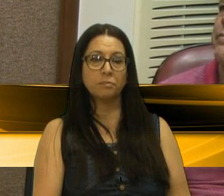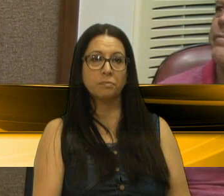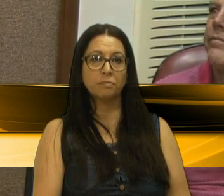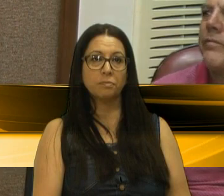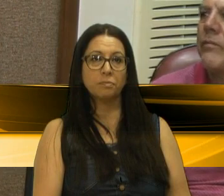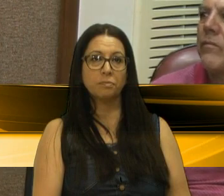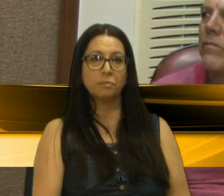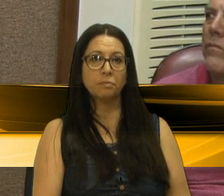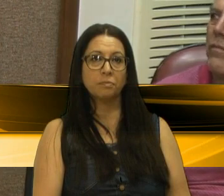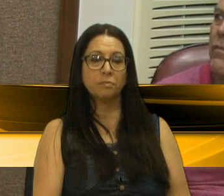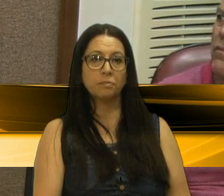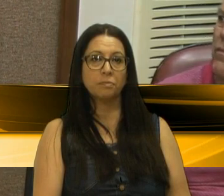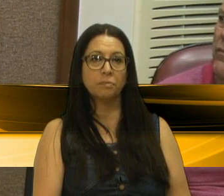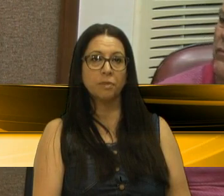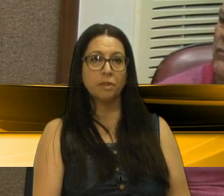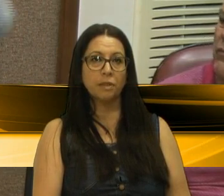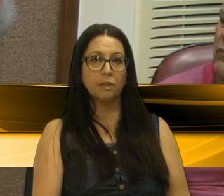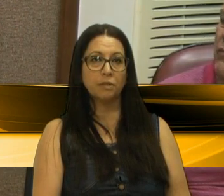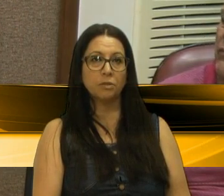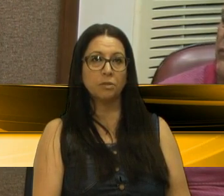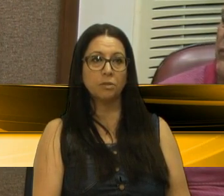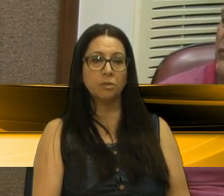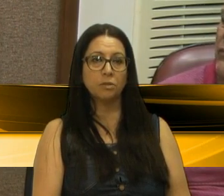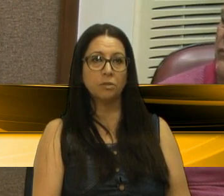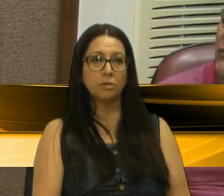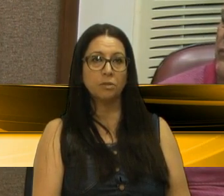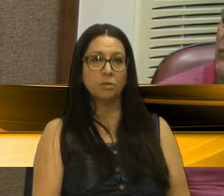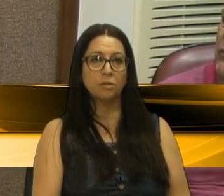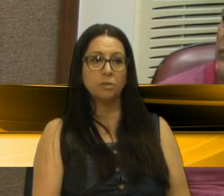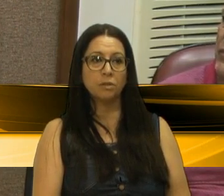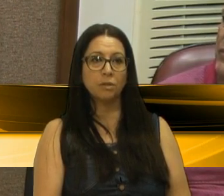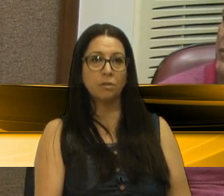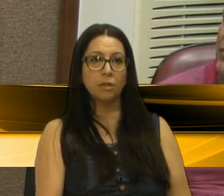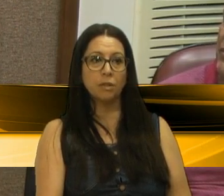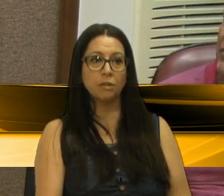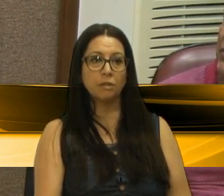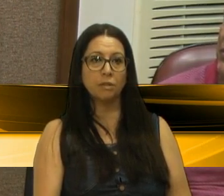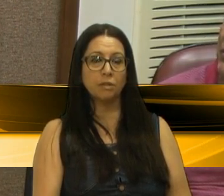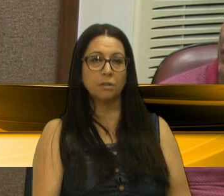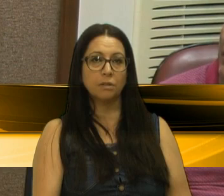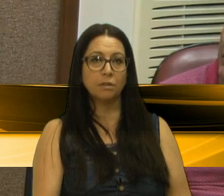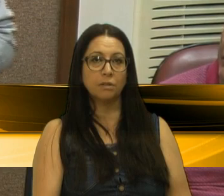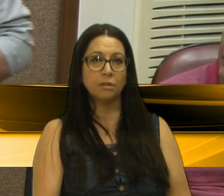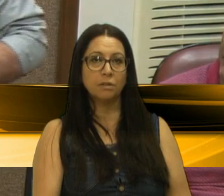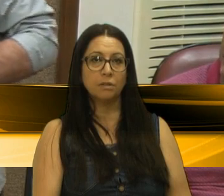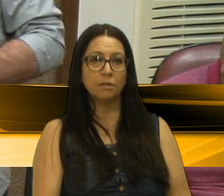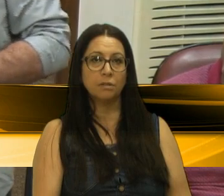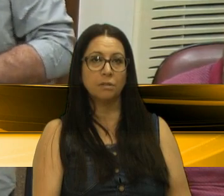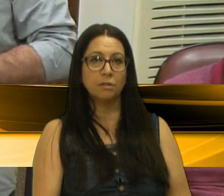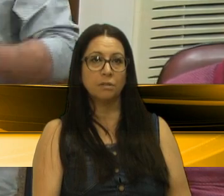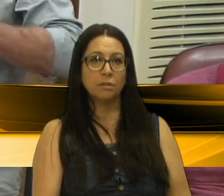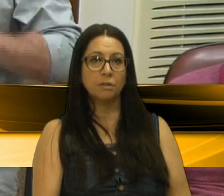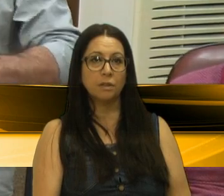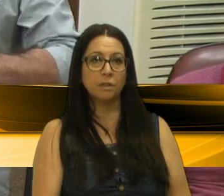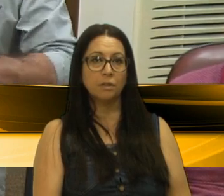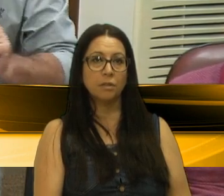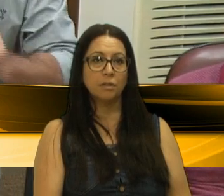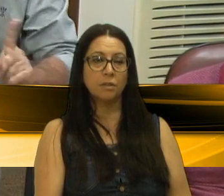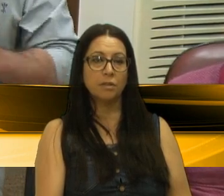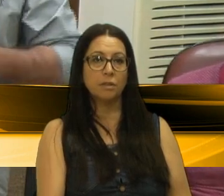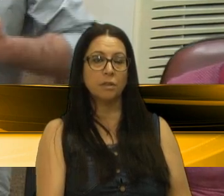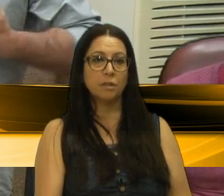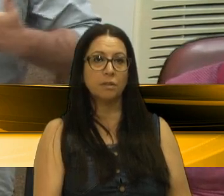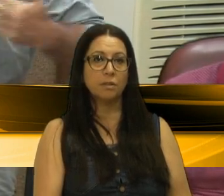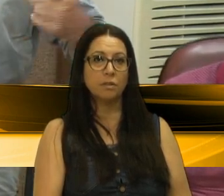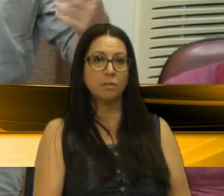que é muito importante para toda a comunidade surda aqui da nossa cidade de Caxias. Todos